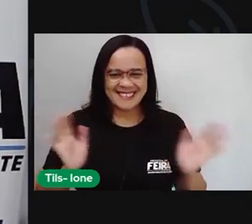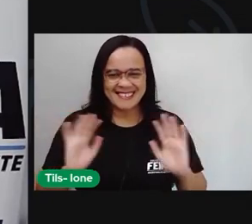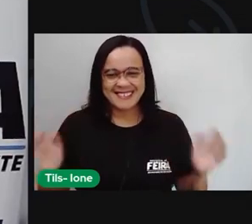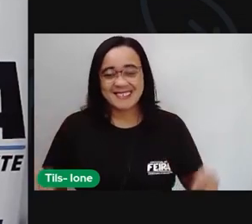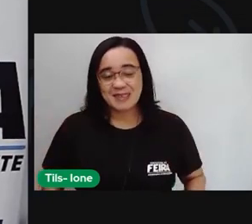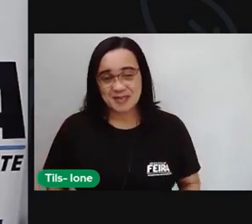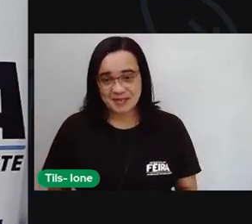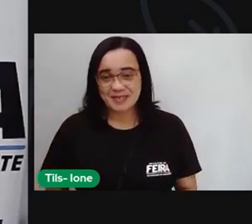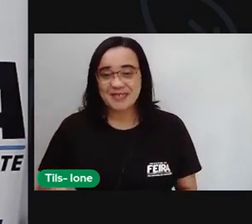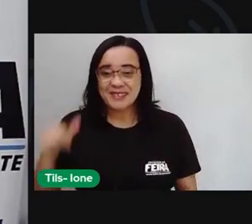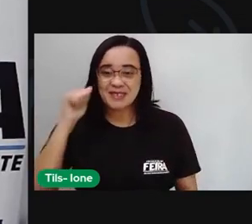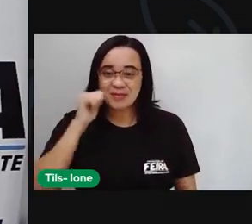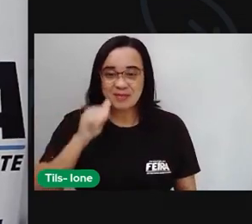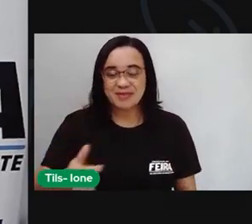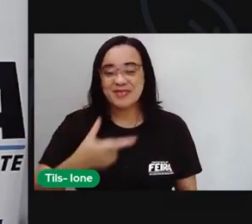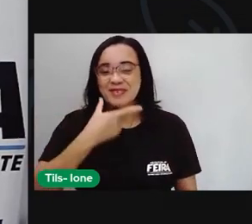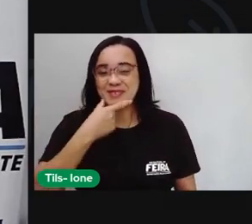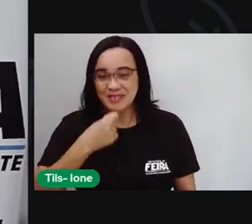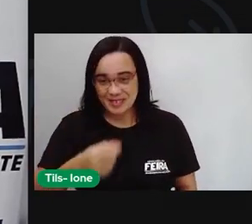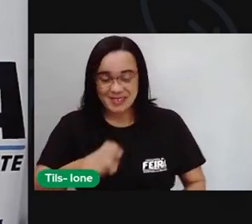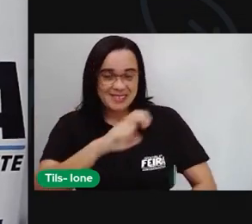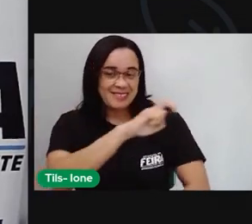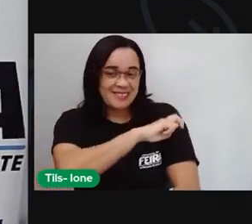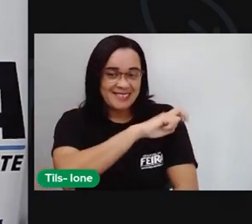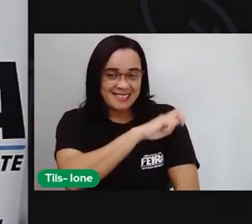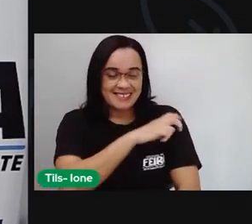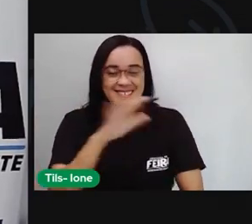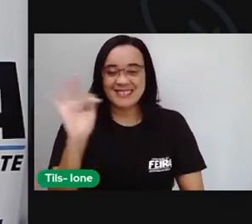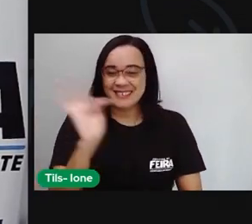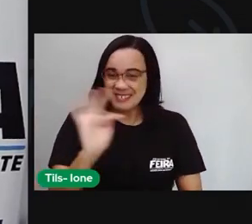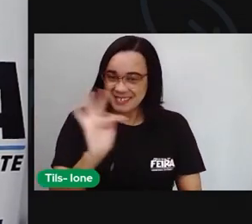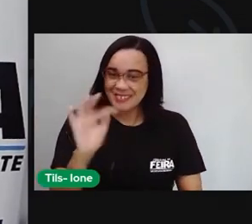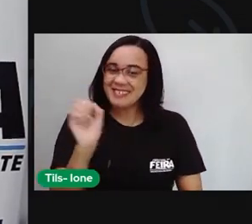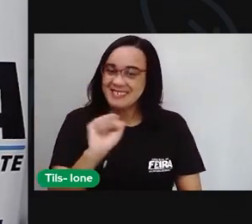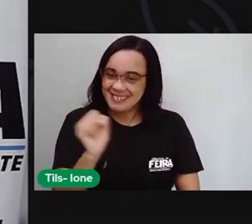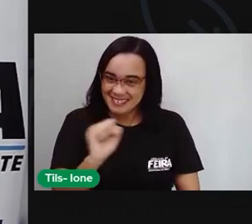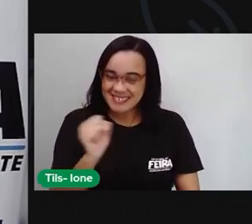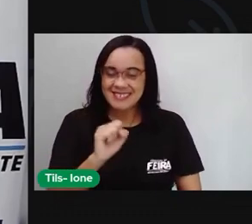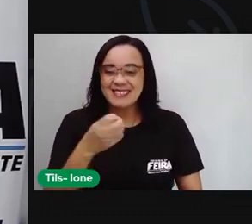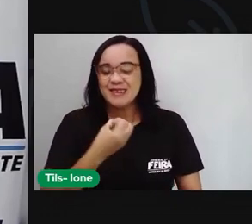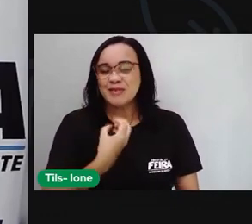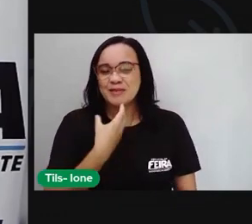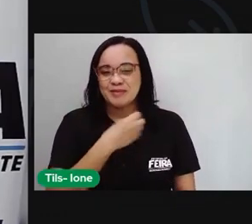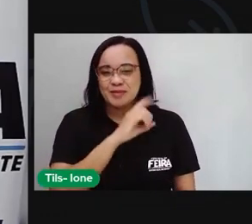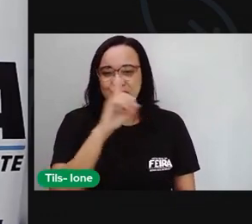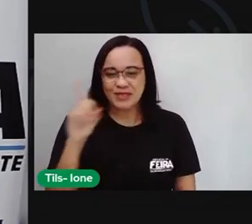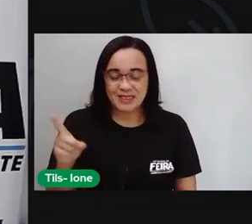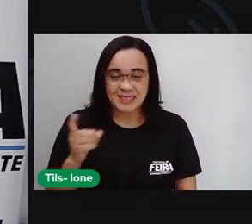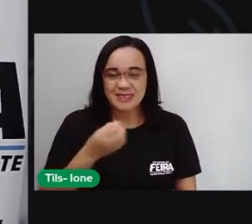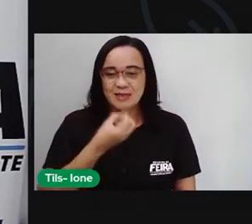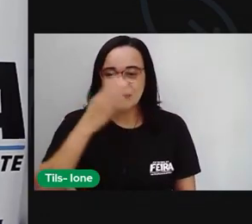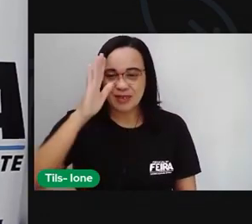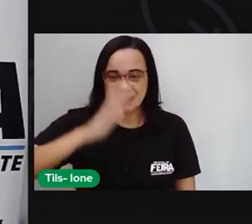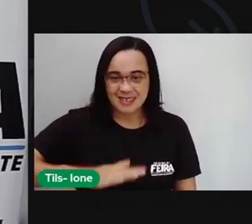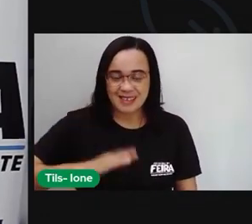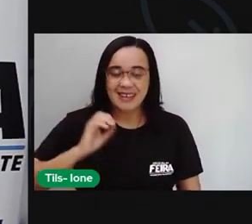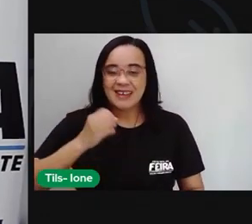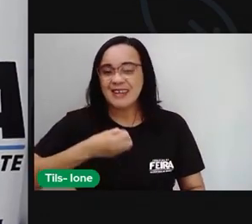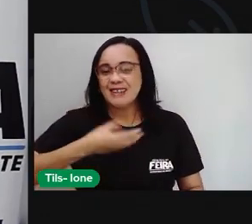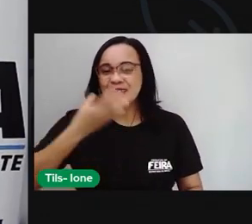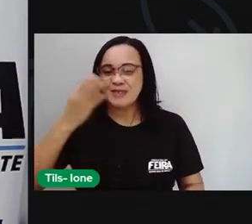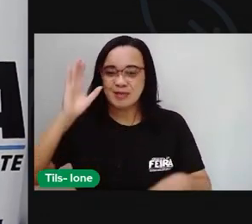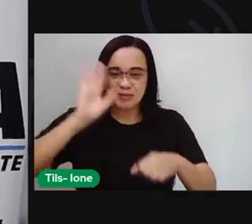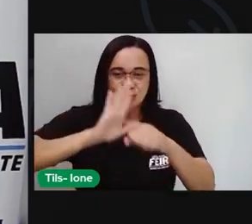Olá! Meninos e meninas aí do quinto ano de Pira de Santana, ó, bom dia, boa tarde, boa noite,